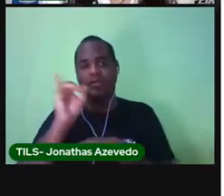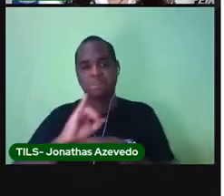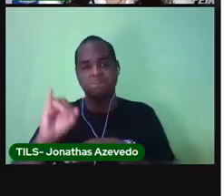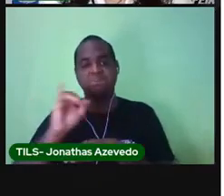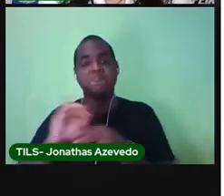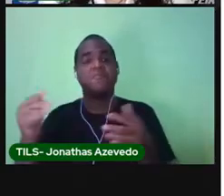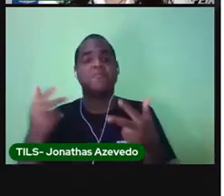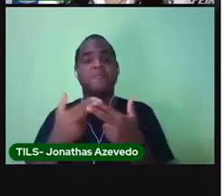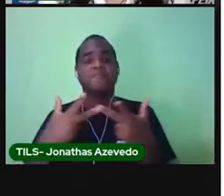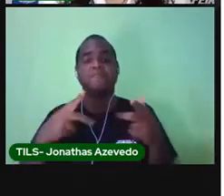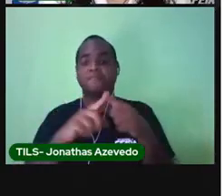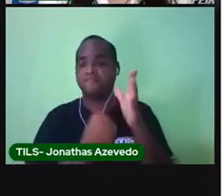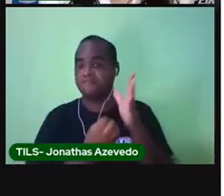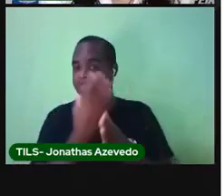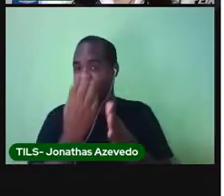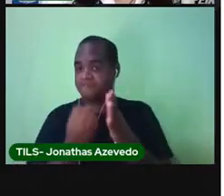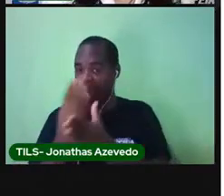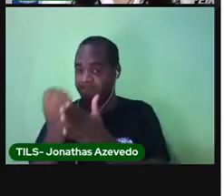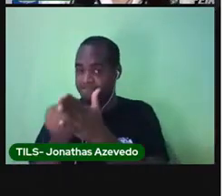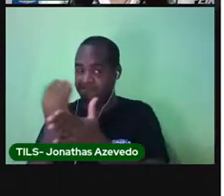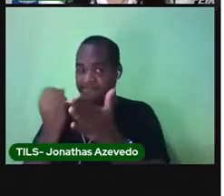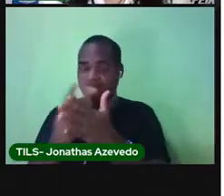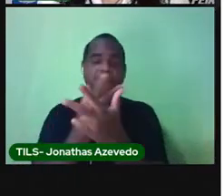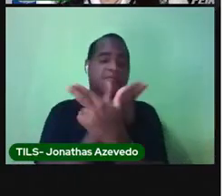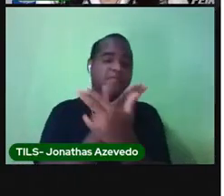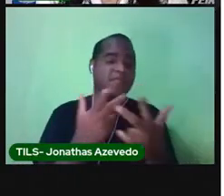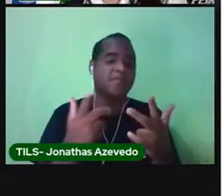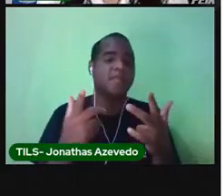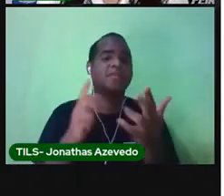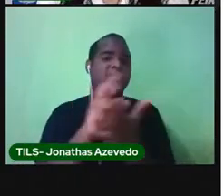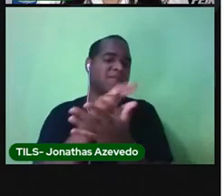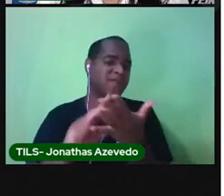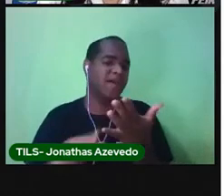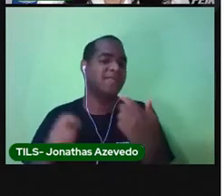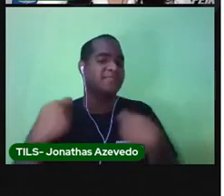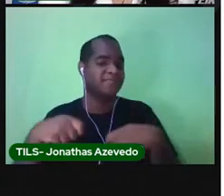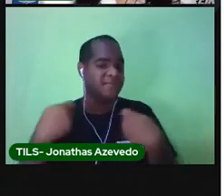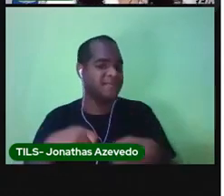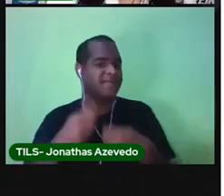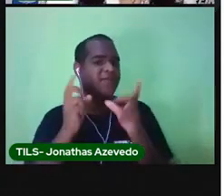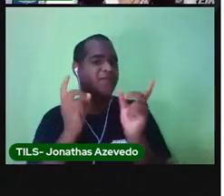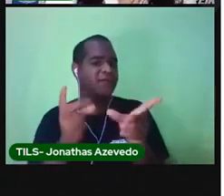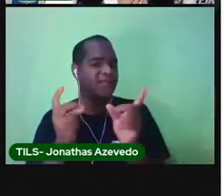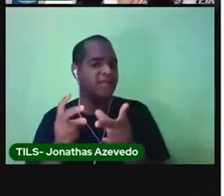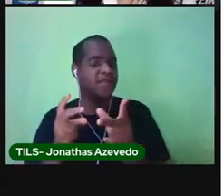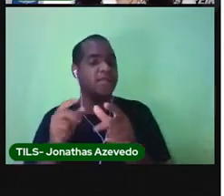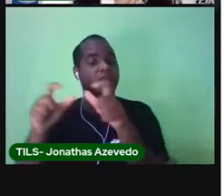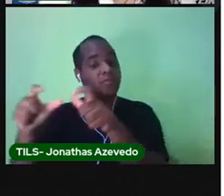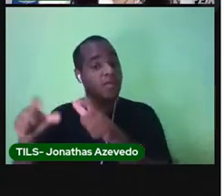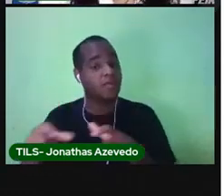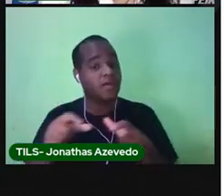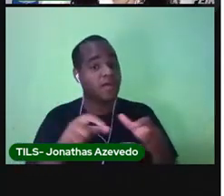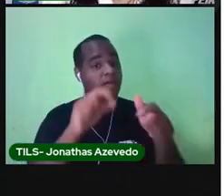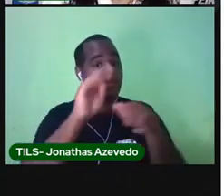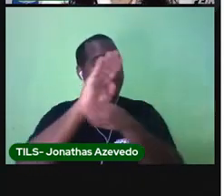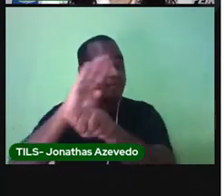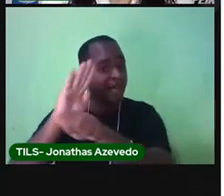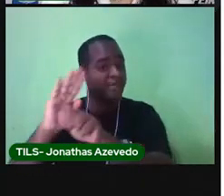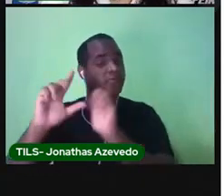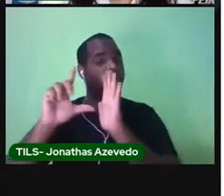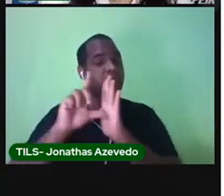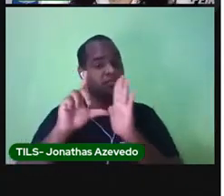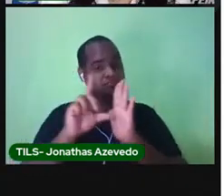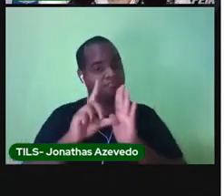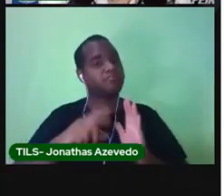onde fabricam produtos para serem comercializados nos bairros comerciais, nas lojas.